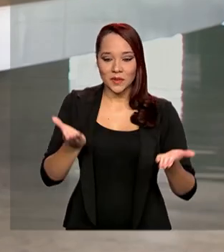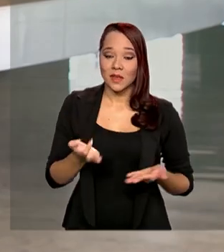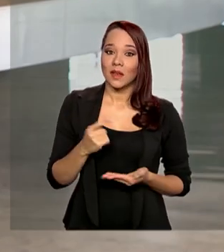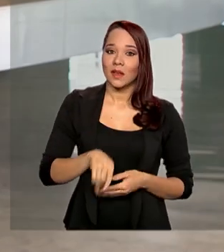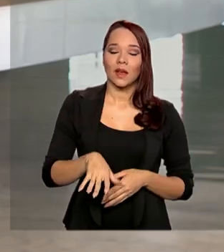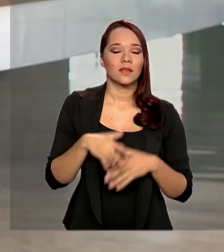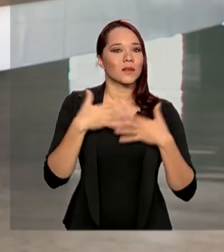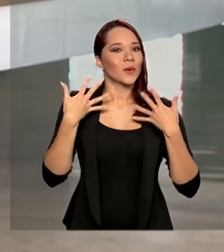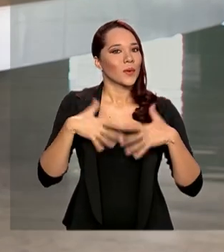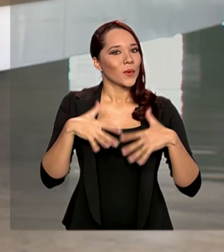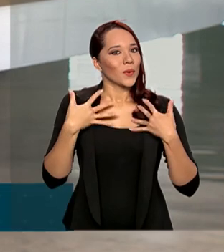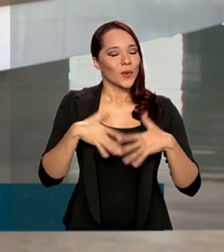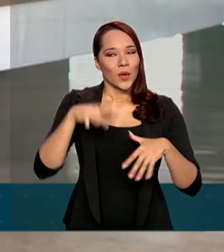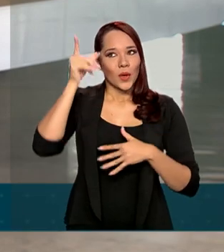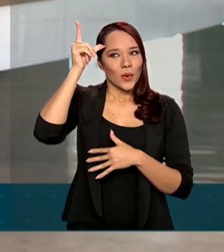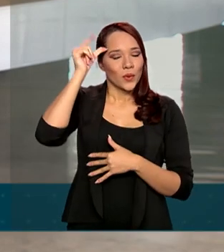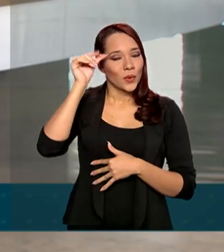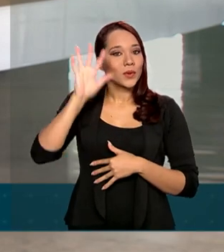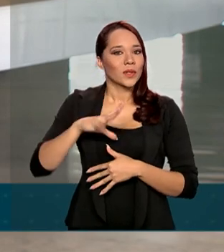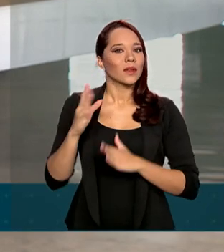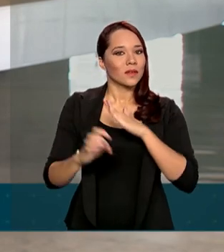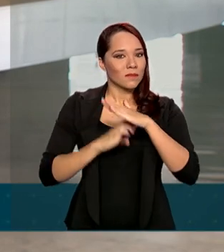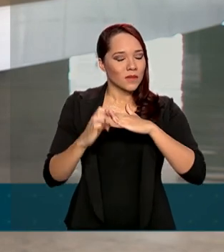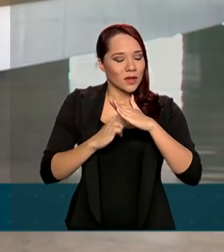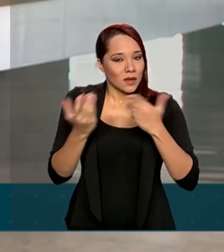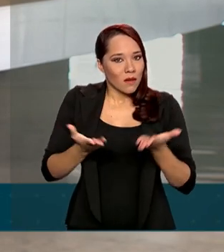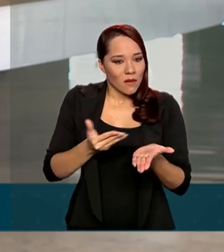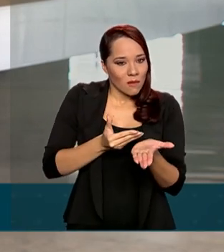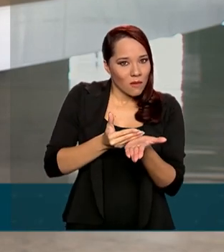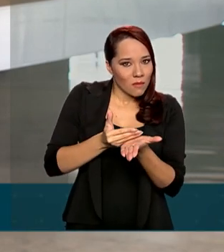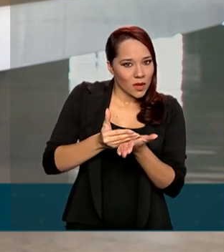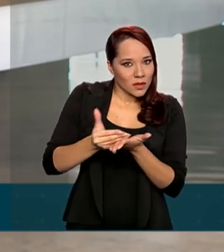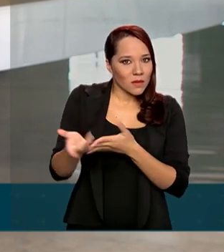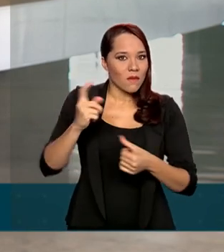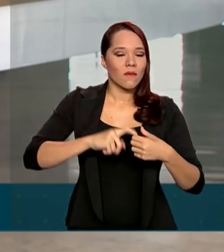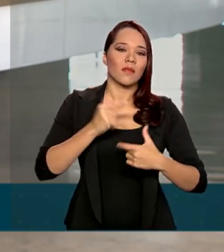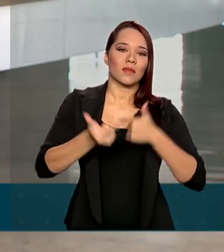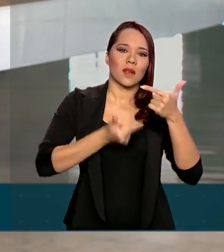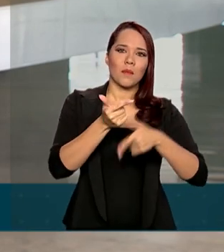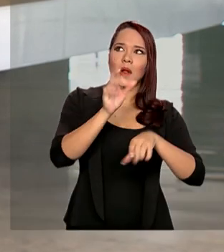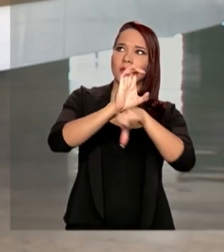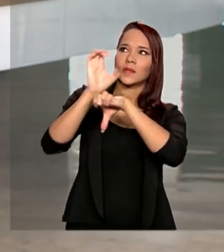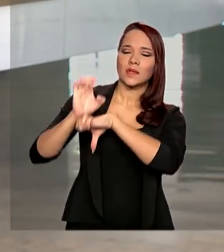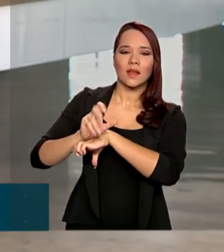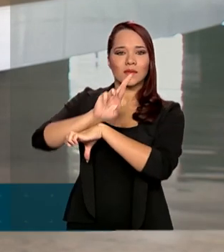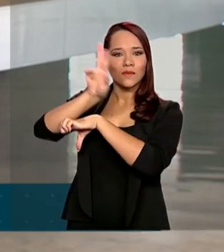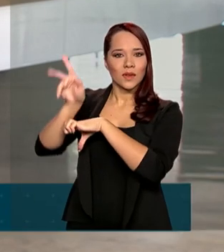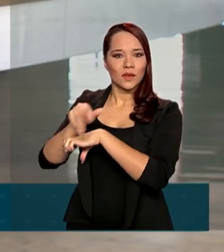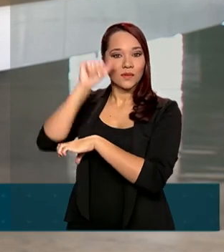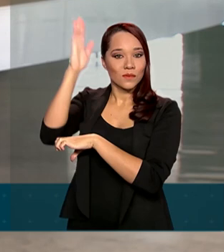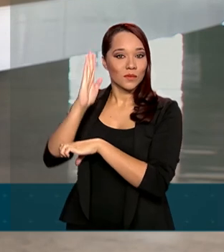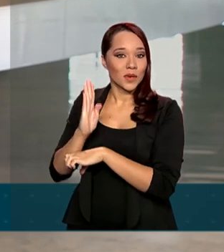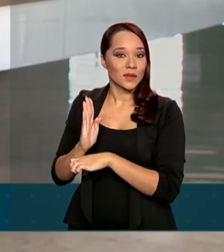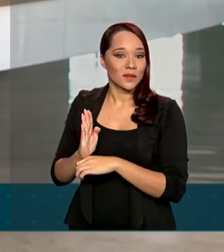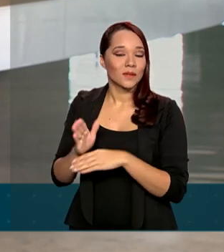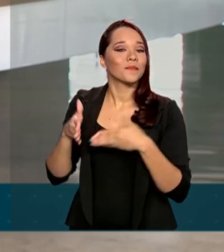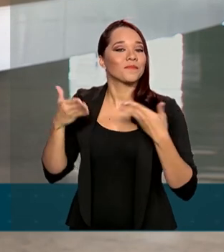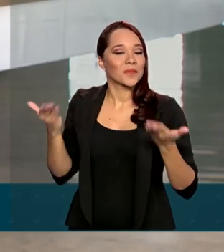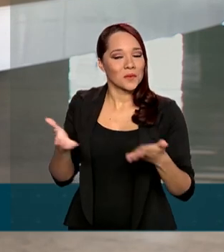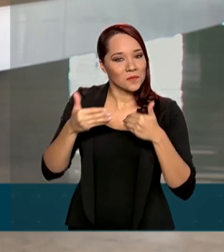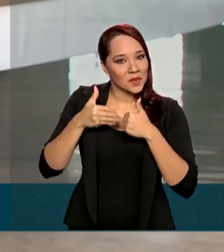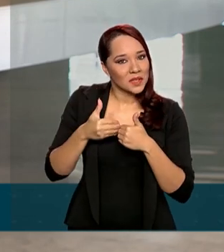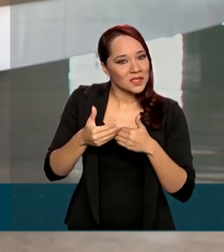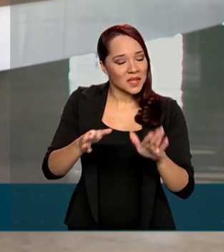finanças, já que as empresas estão aí retomando as atividades em vários estados. Por isso foi